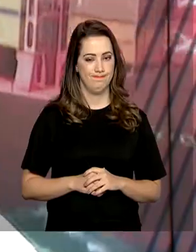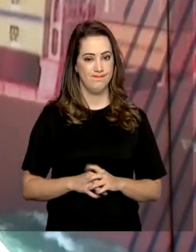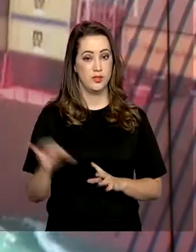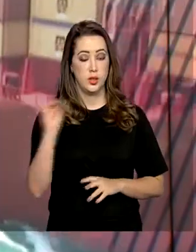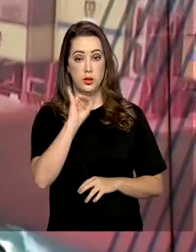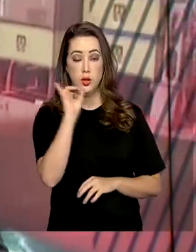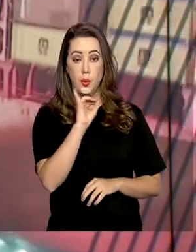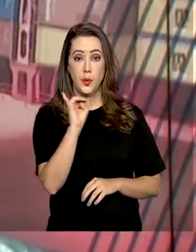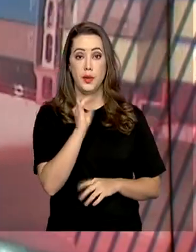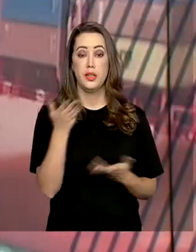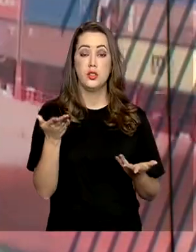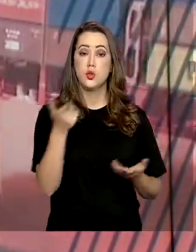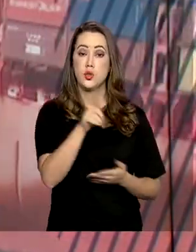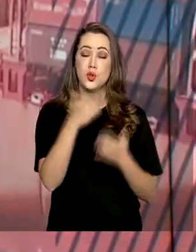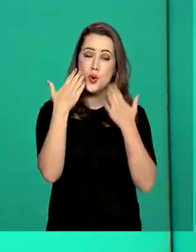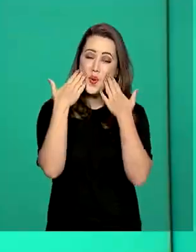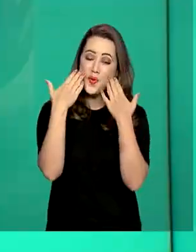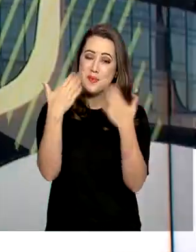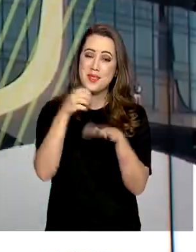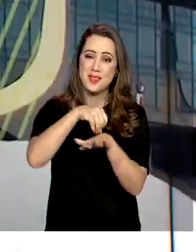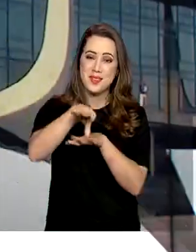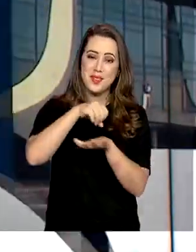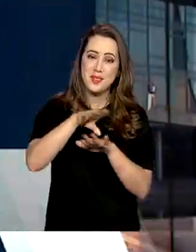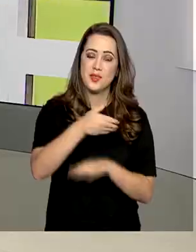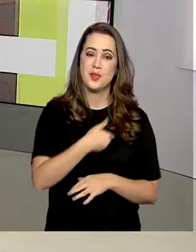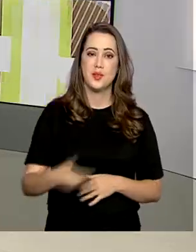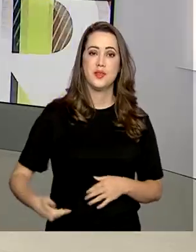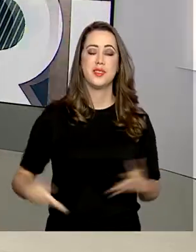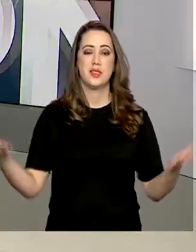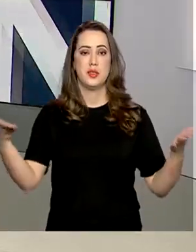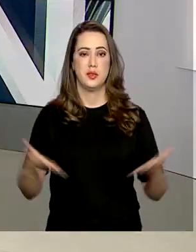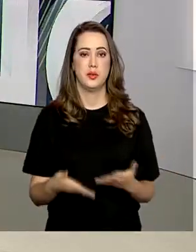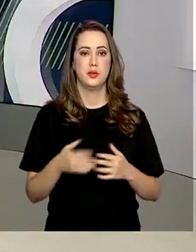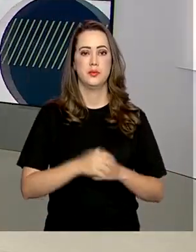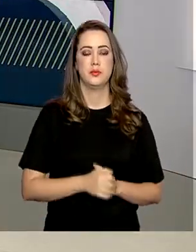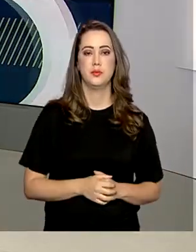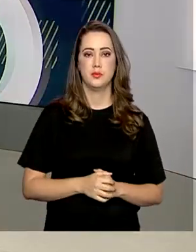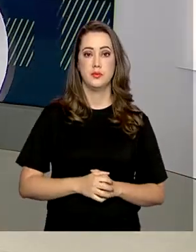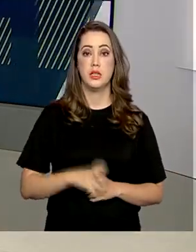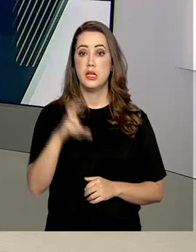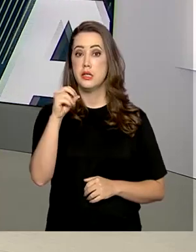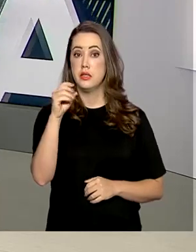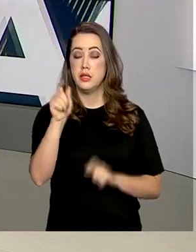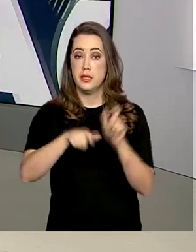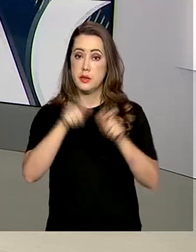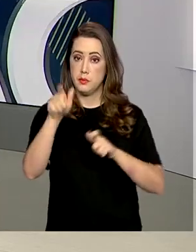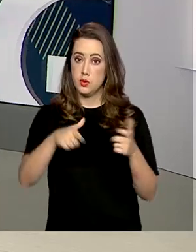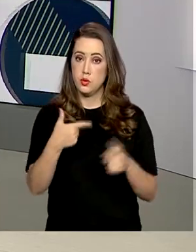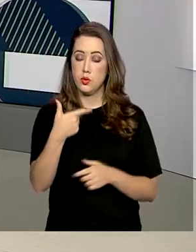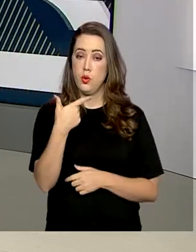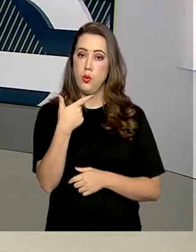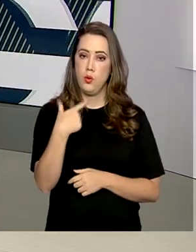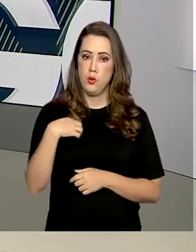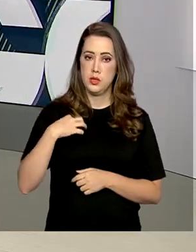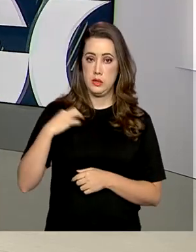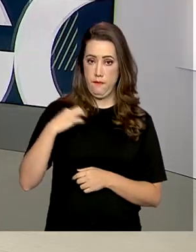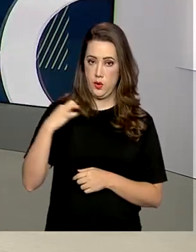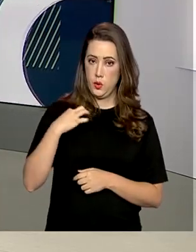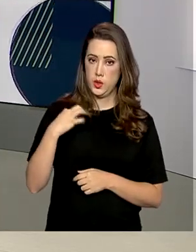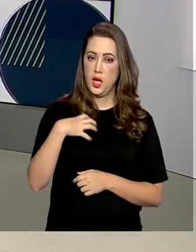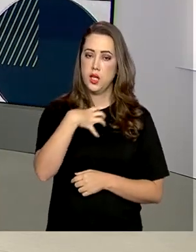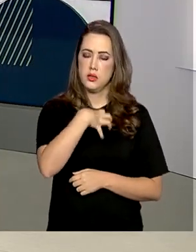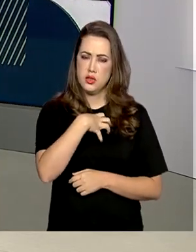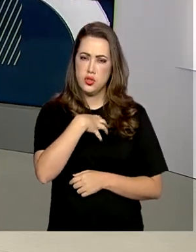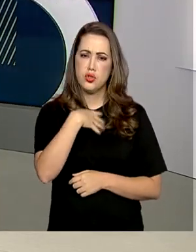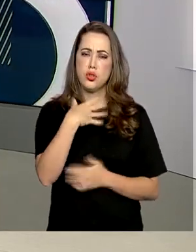Olá, de volta com as notícias do governo agora. 500 voluntários com sintomas de gripe ou confirmação da Covid